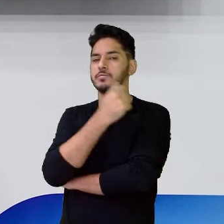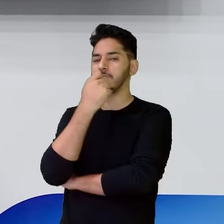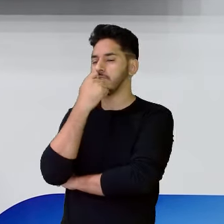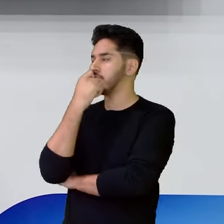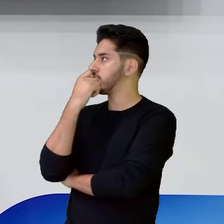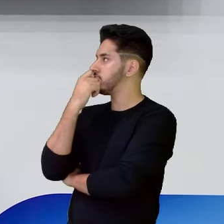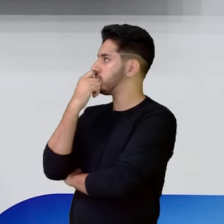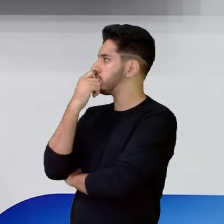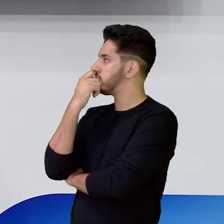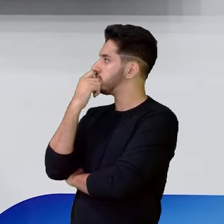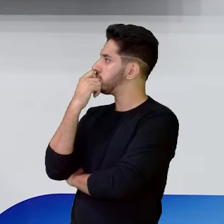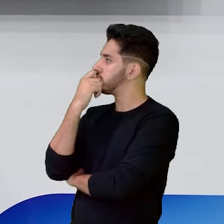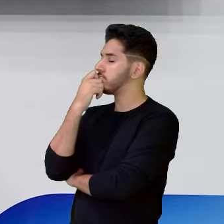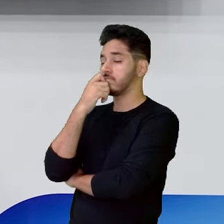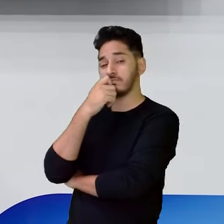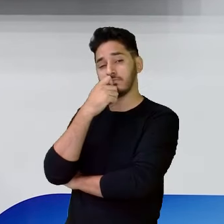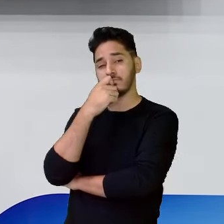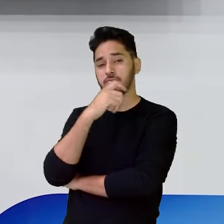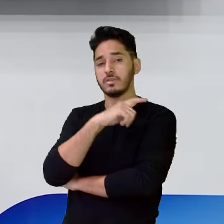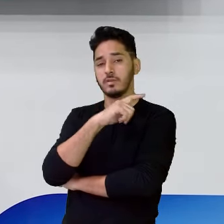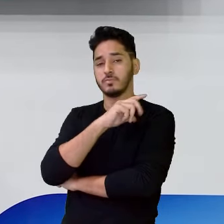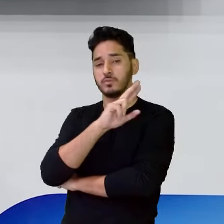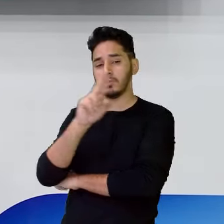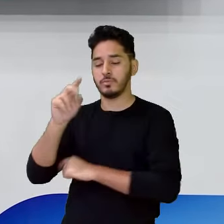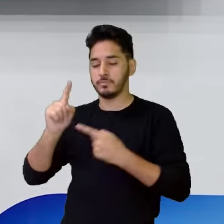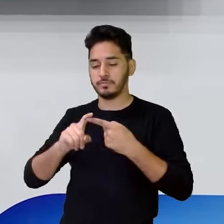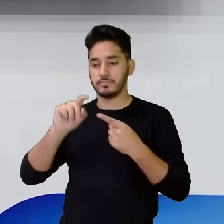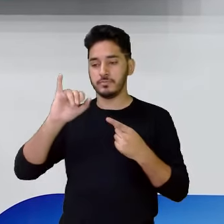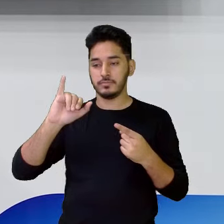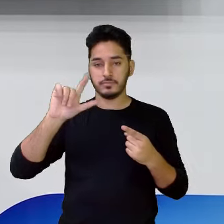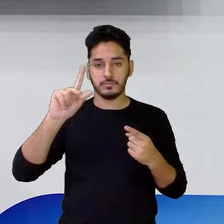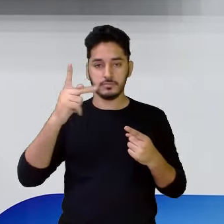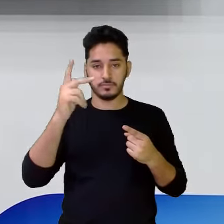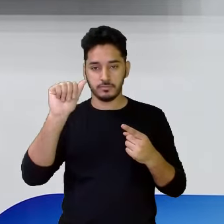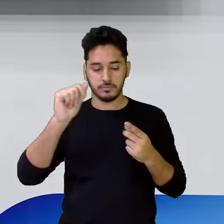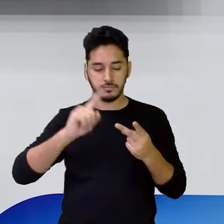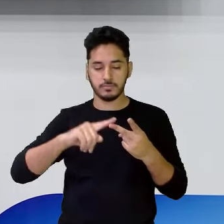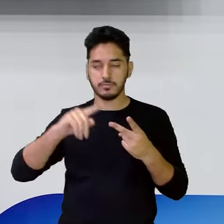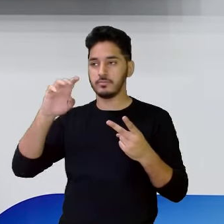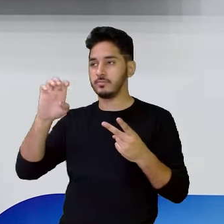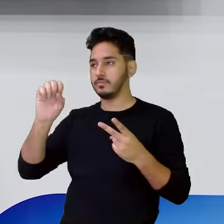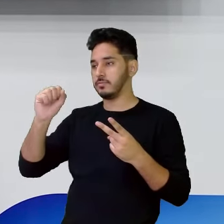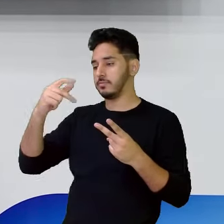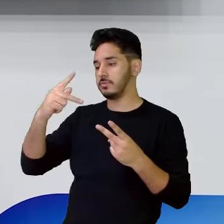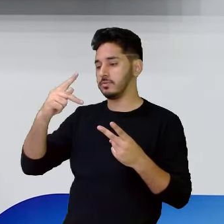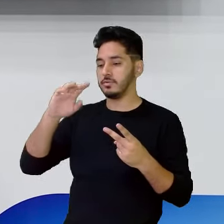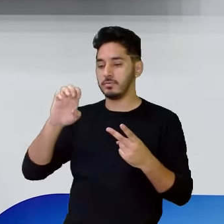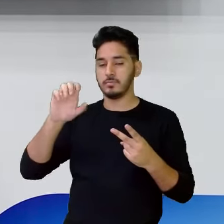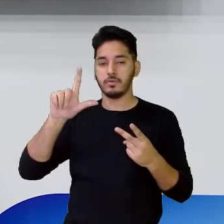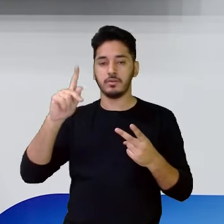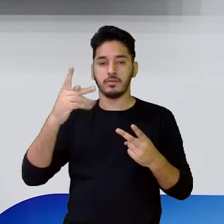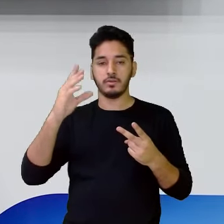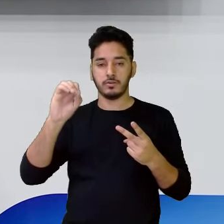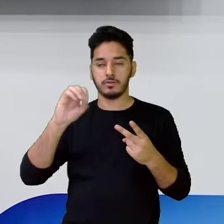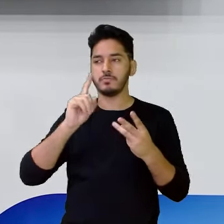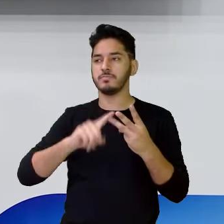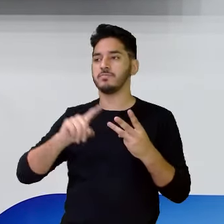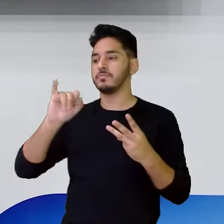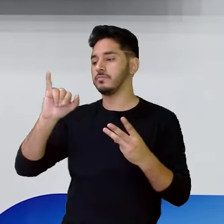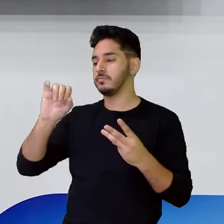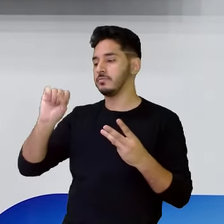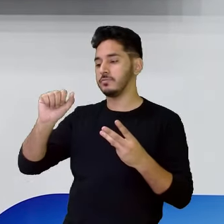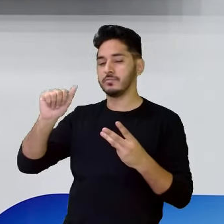aparecendo na imagem? Nós temos aí os nomes Ilha, Espelho e Yasmin. São nomes aí